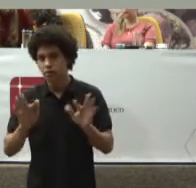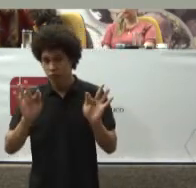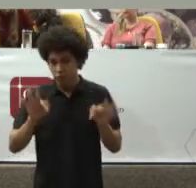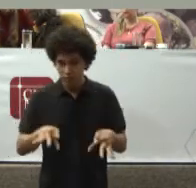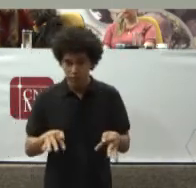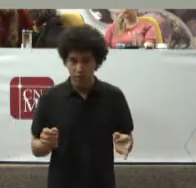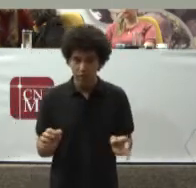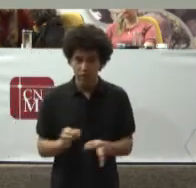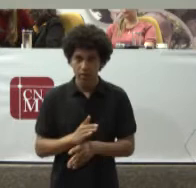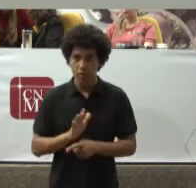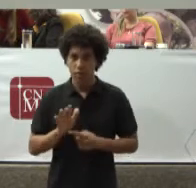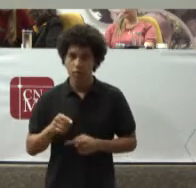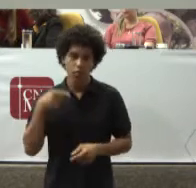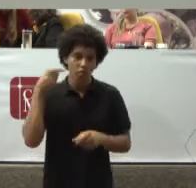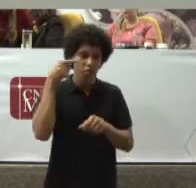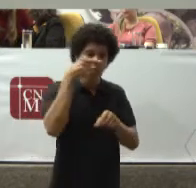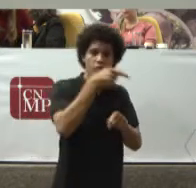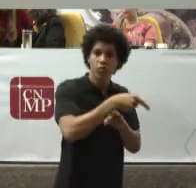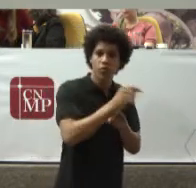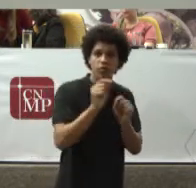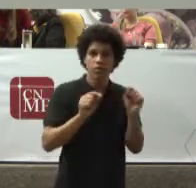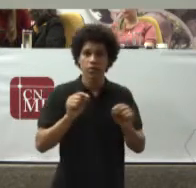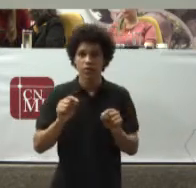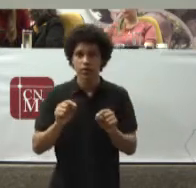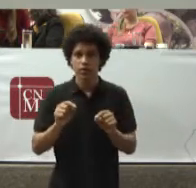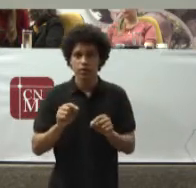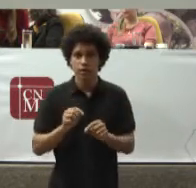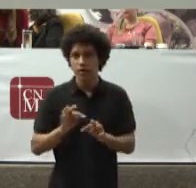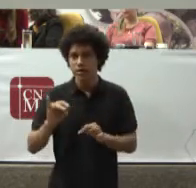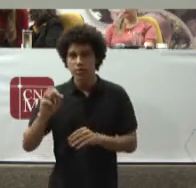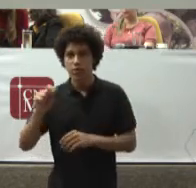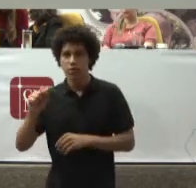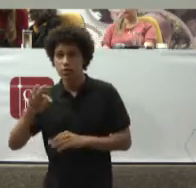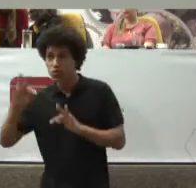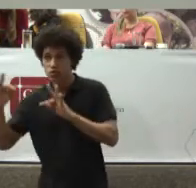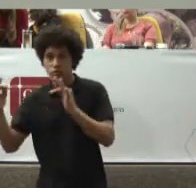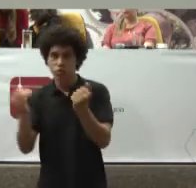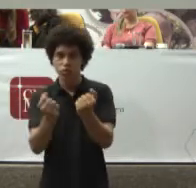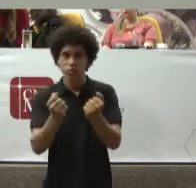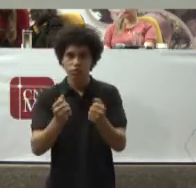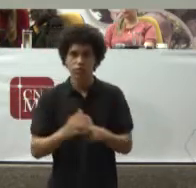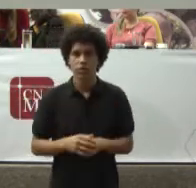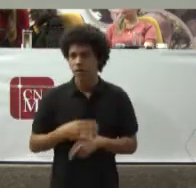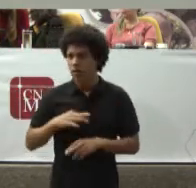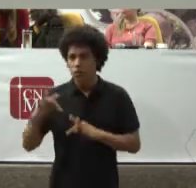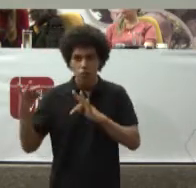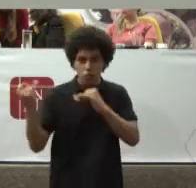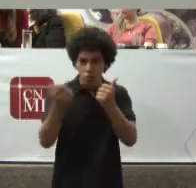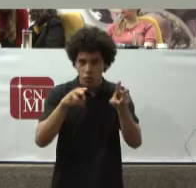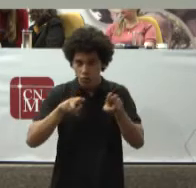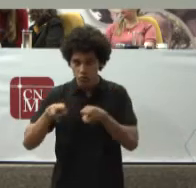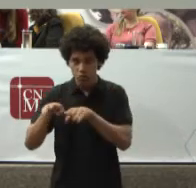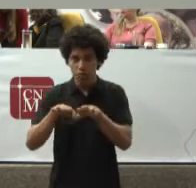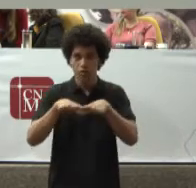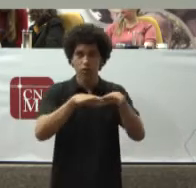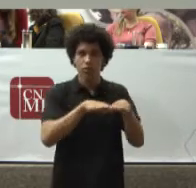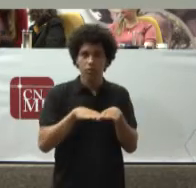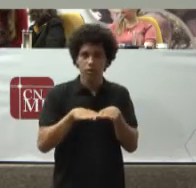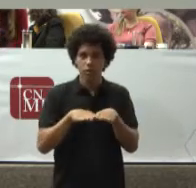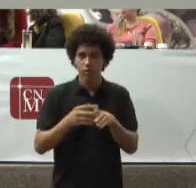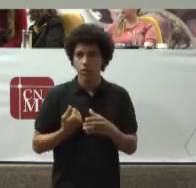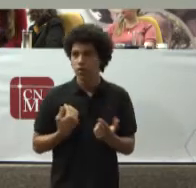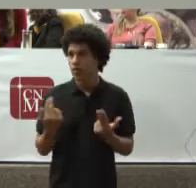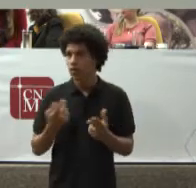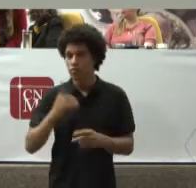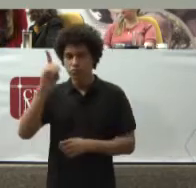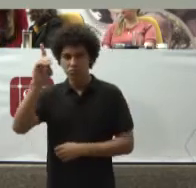Apontam Apenas Para a singularidade De todos Sermos Iguais Em dignidade E em direitos Ainda que